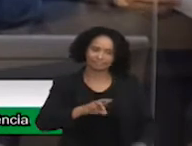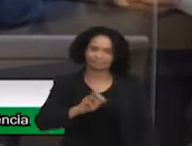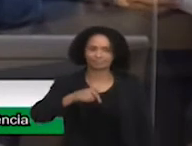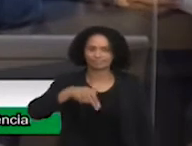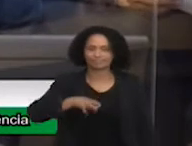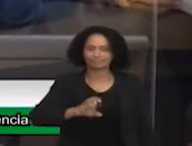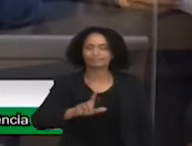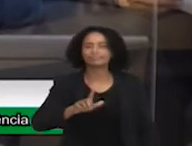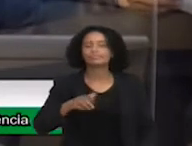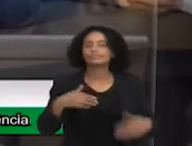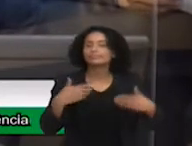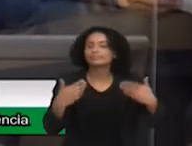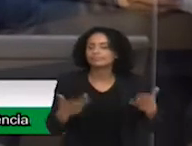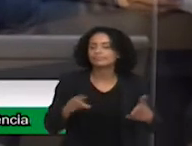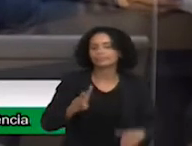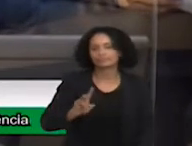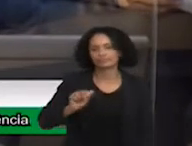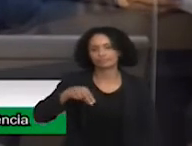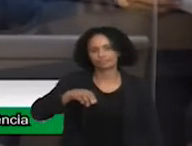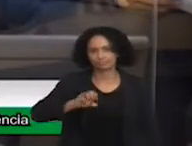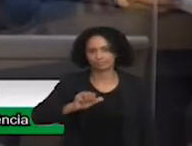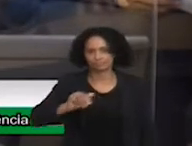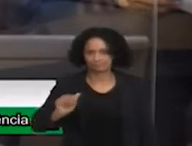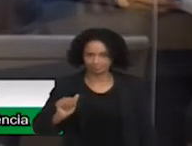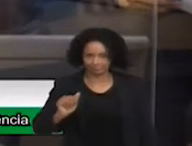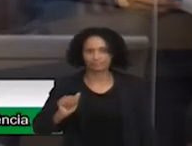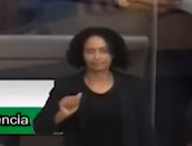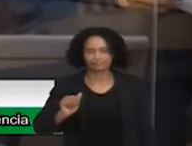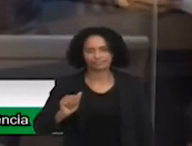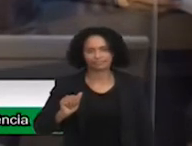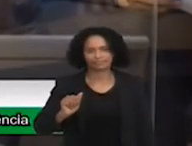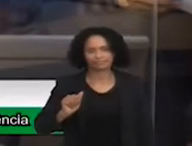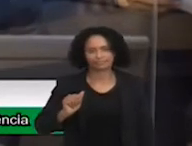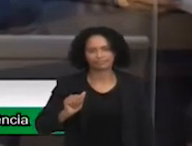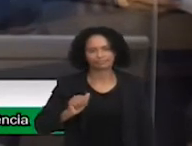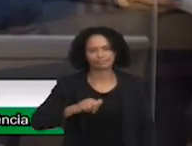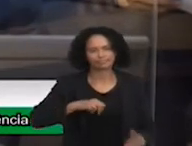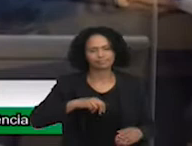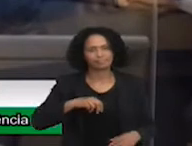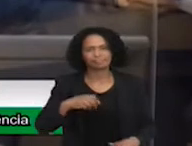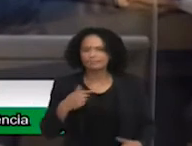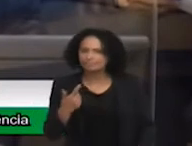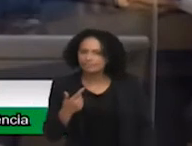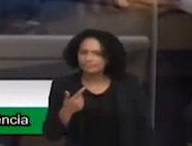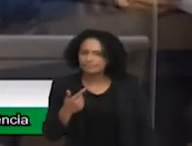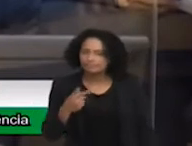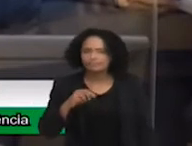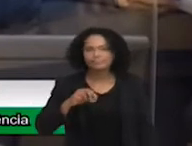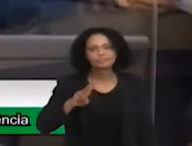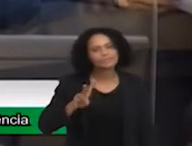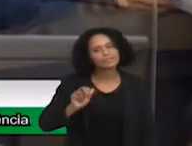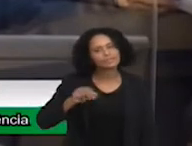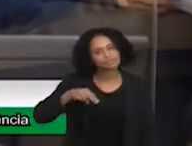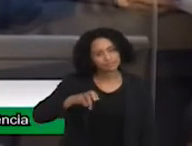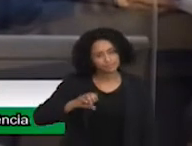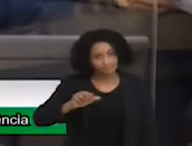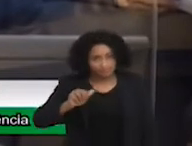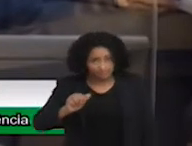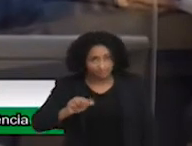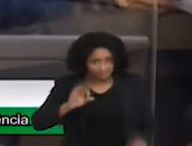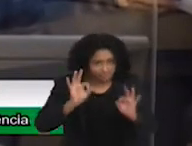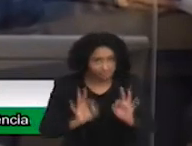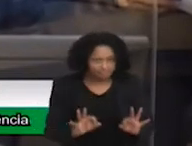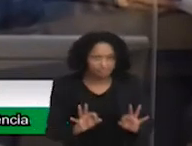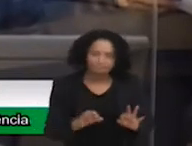Vanessa, tem que, de vez em quando, aprender aqui. da LAPRI? Isso. Depois, os